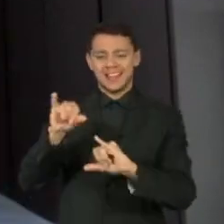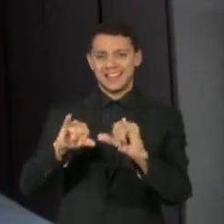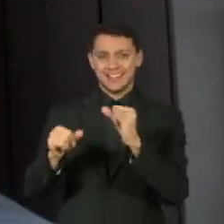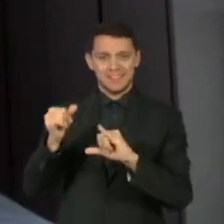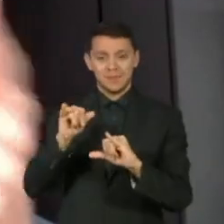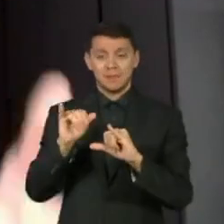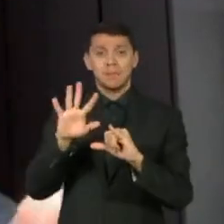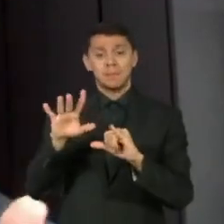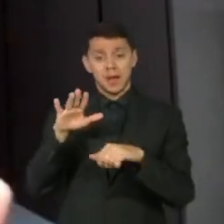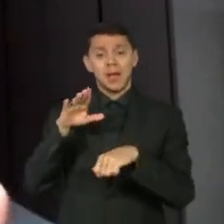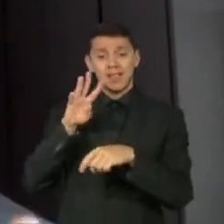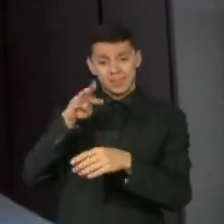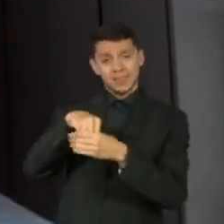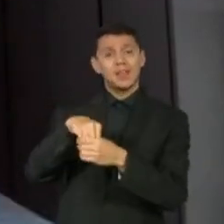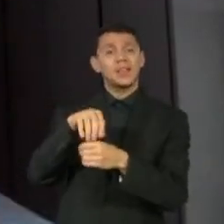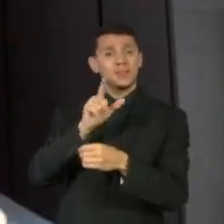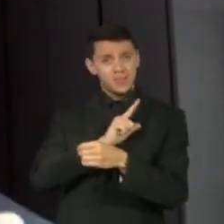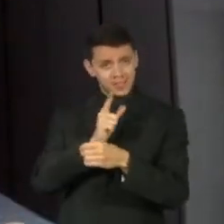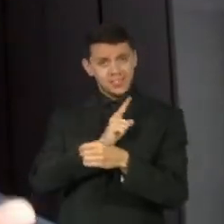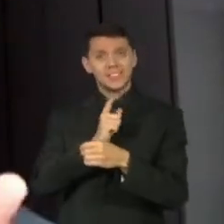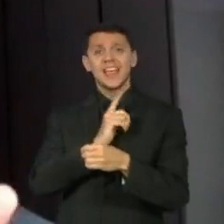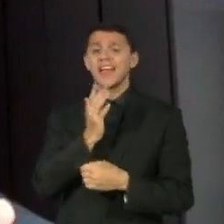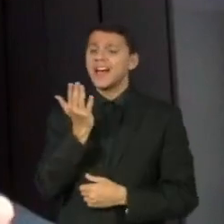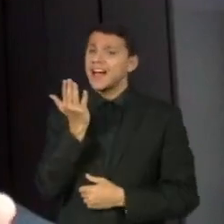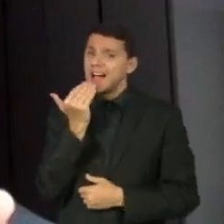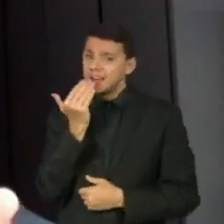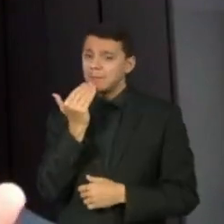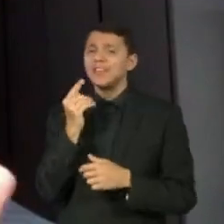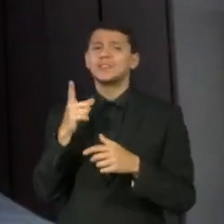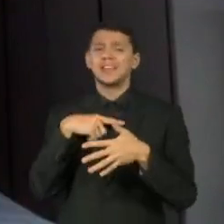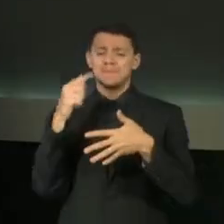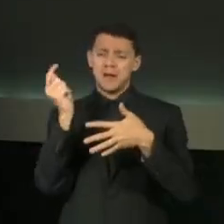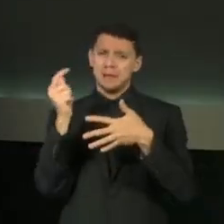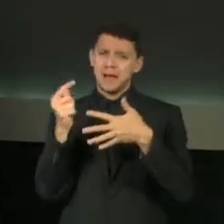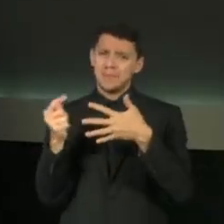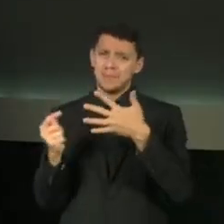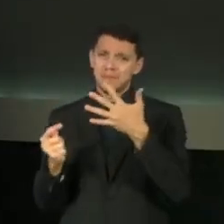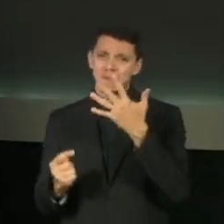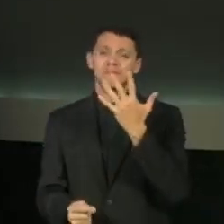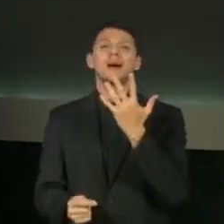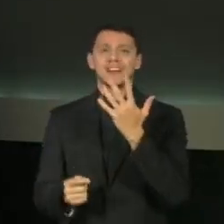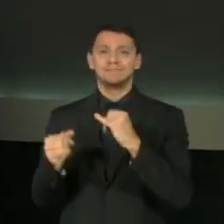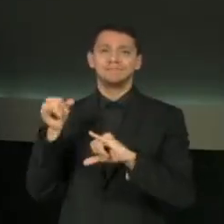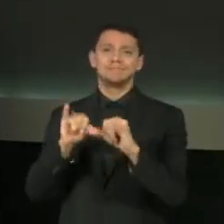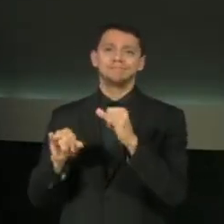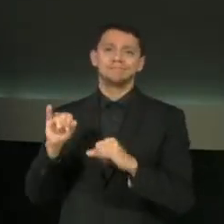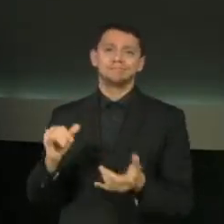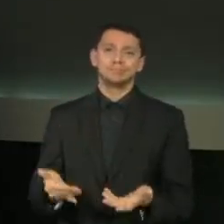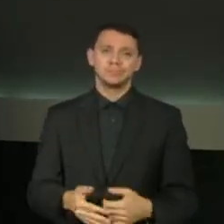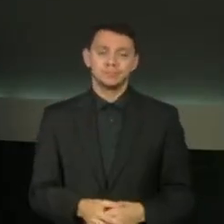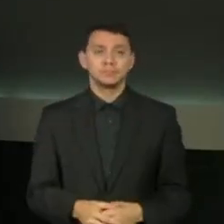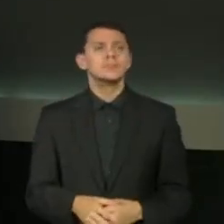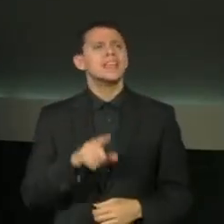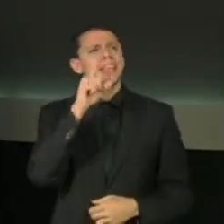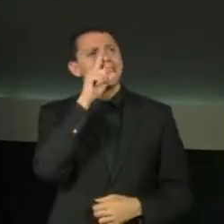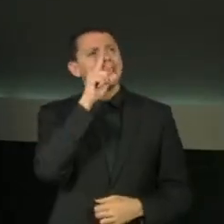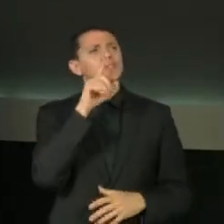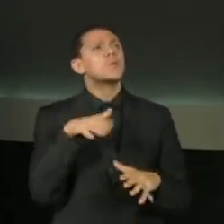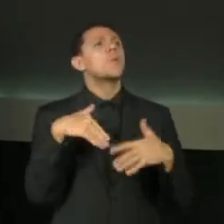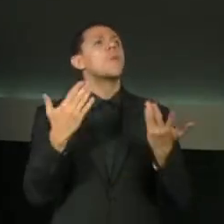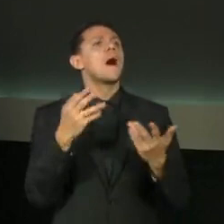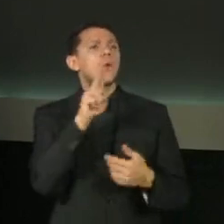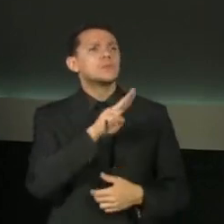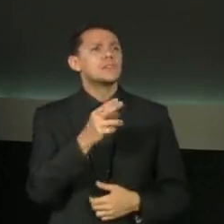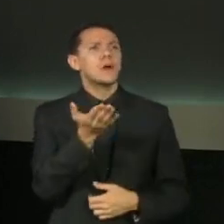composta por alimentos que contêm uma grande gama de aditivos alimentares. Qual é o risco de se consumir esses